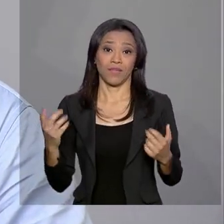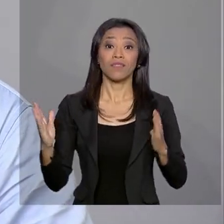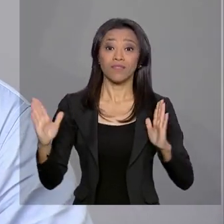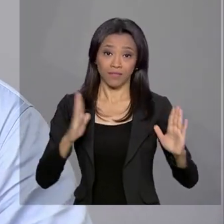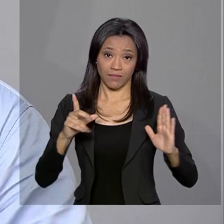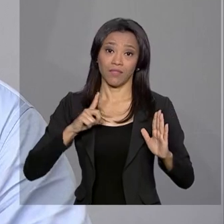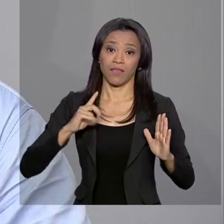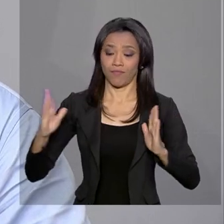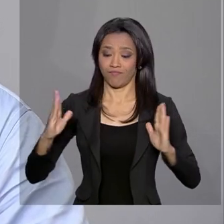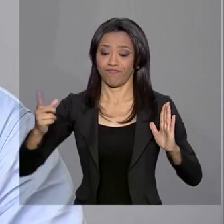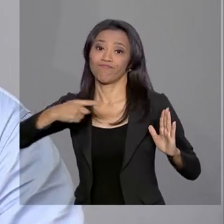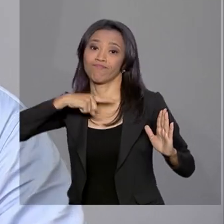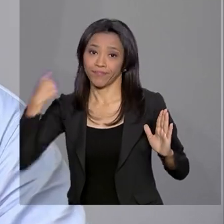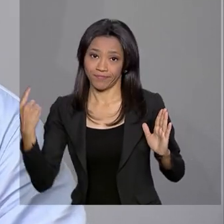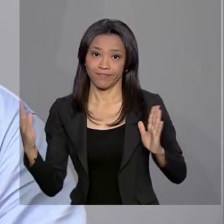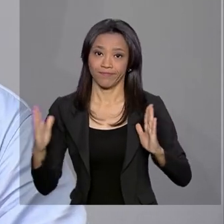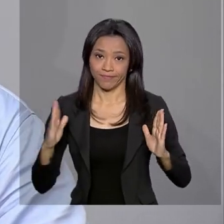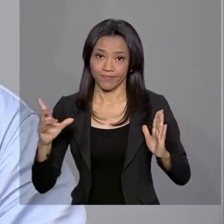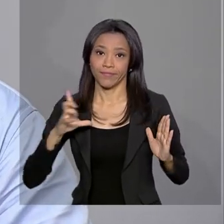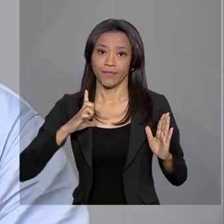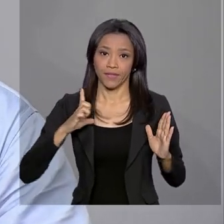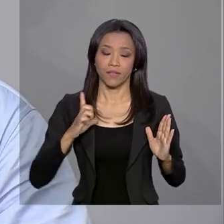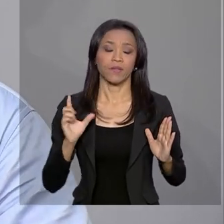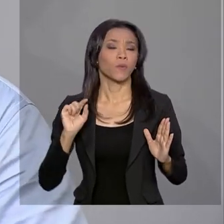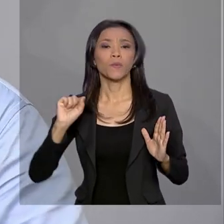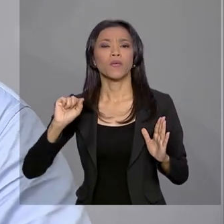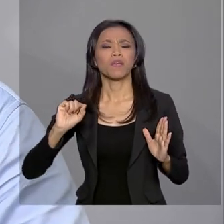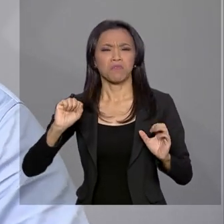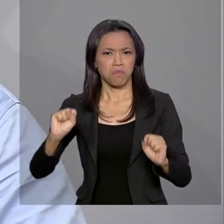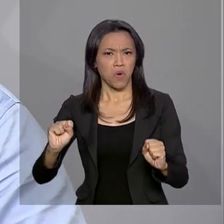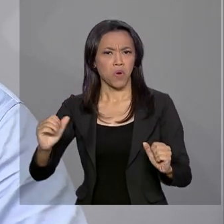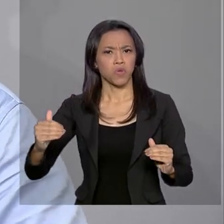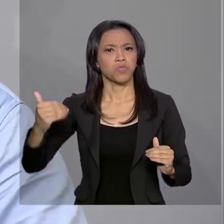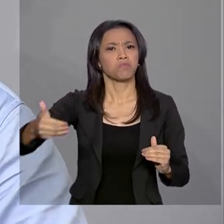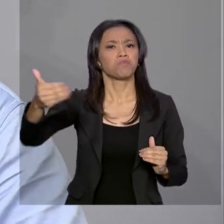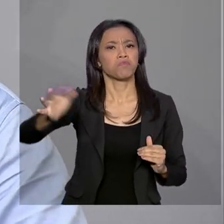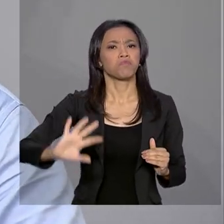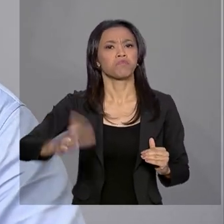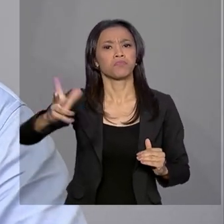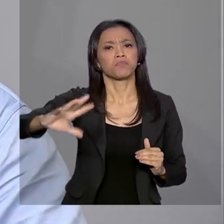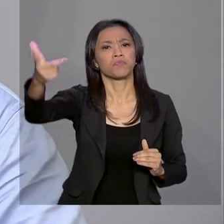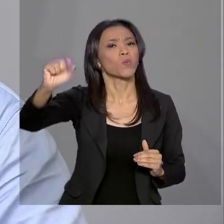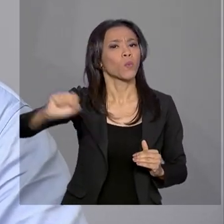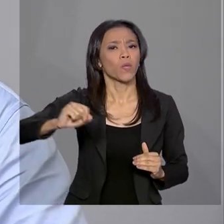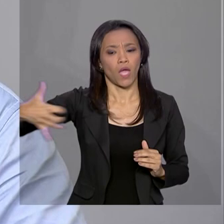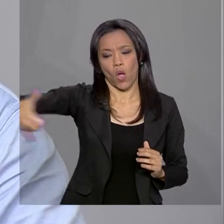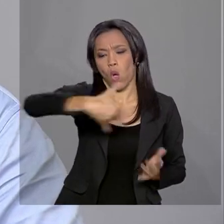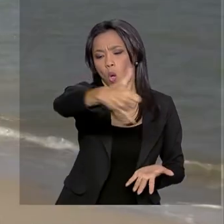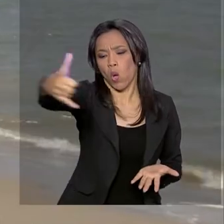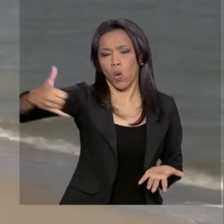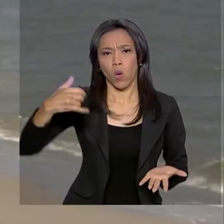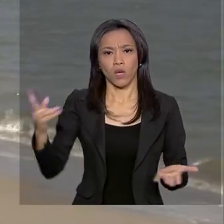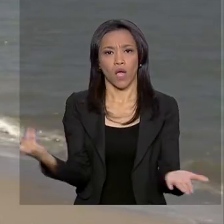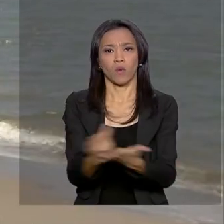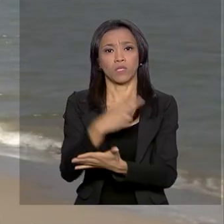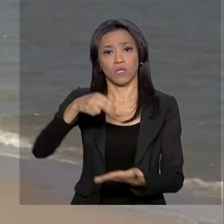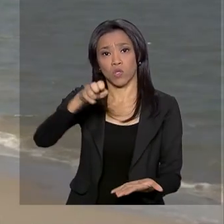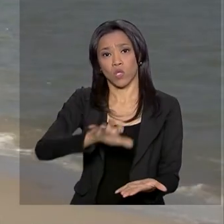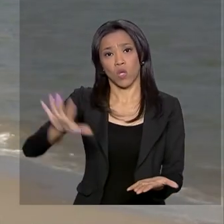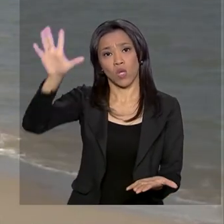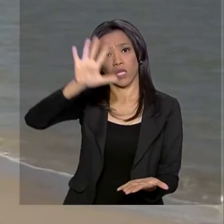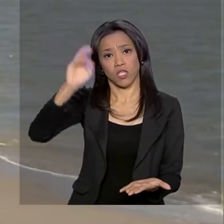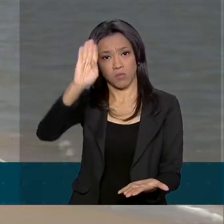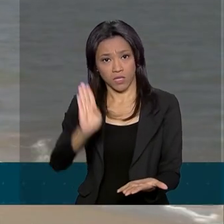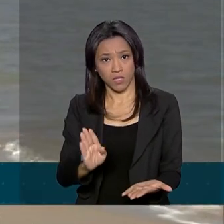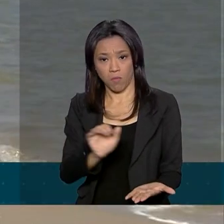ainda ter em relação ao aparecimento dessas manchas de óleo no nordeste brasileiro. Aqui em Sergipe,